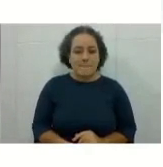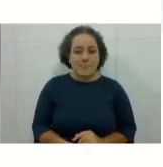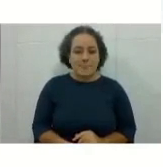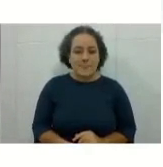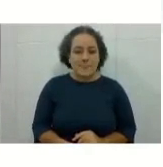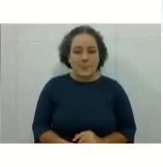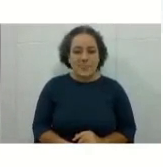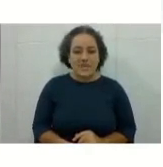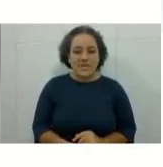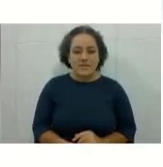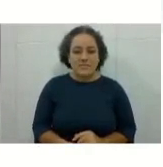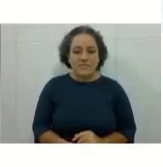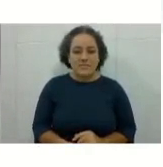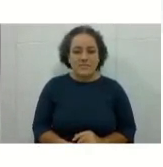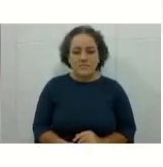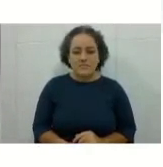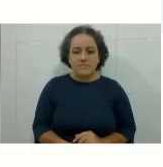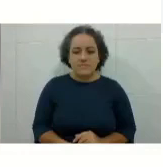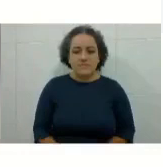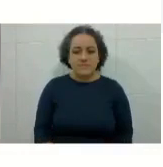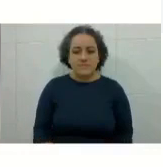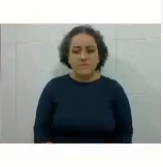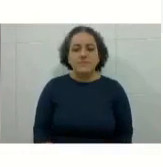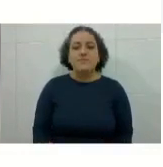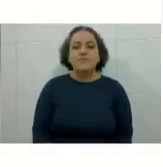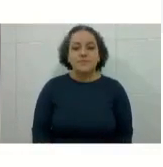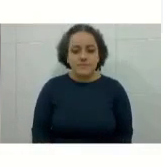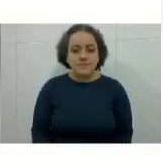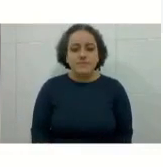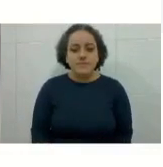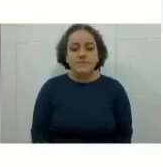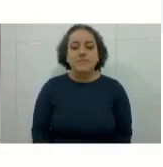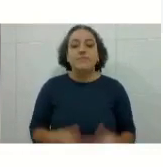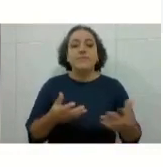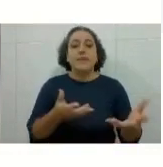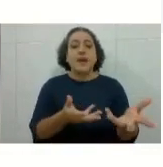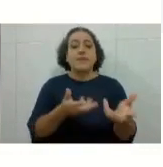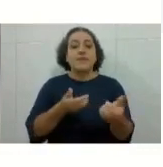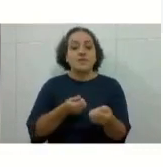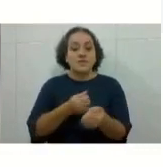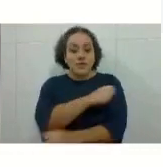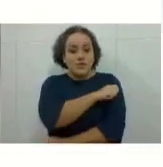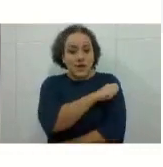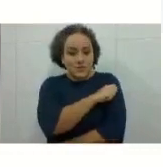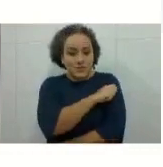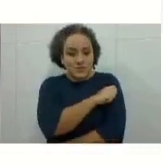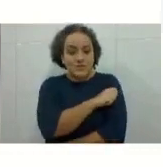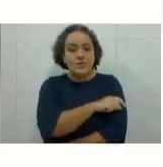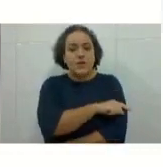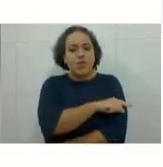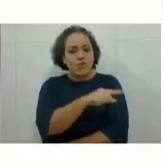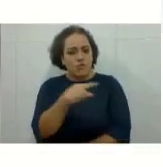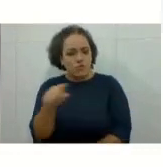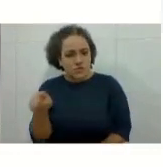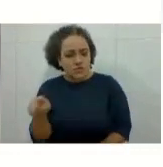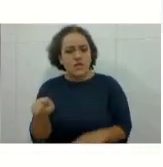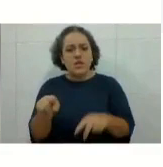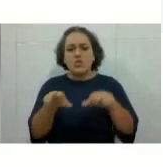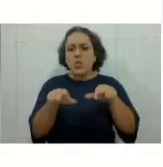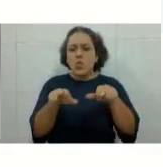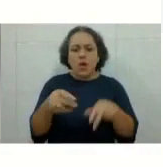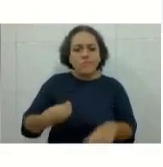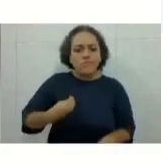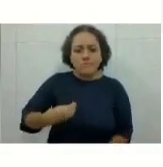Bom, atendimento ao aluno. Vocês, assim como os alunos presenciais, têm direito ao